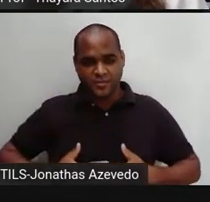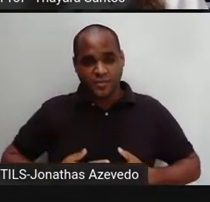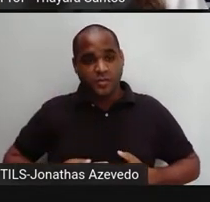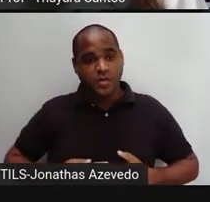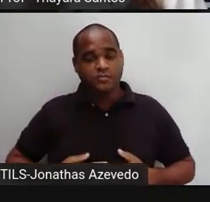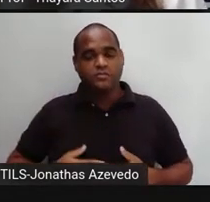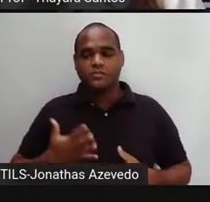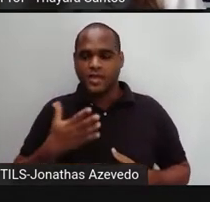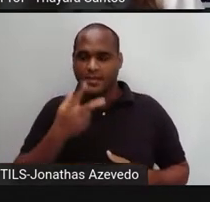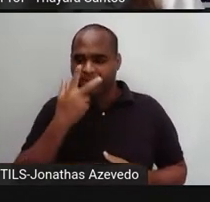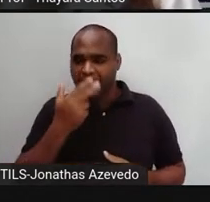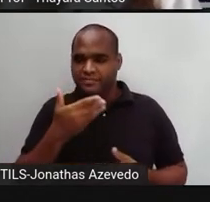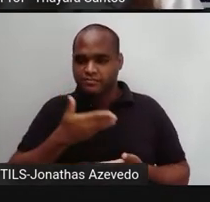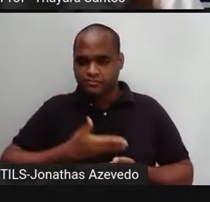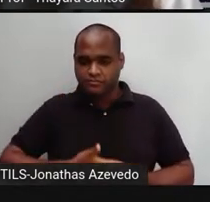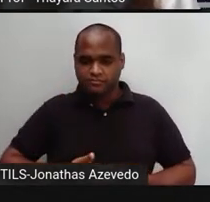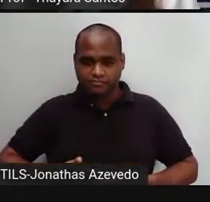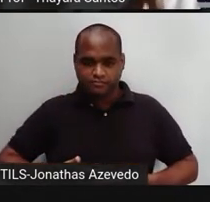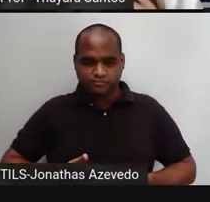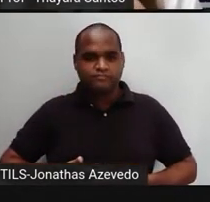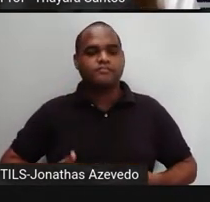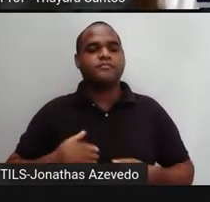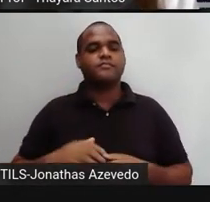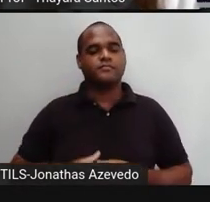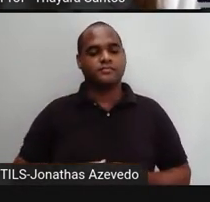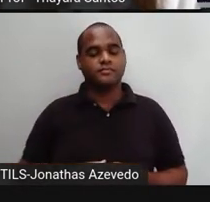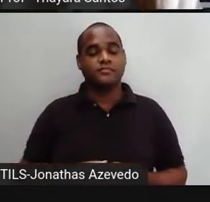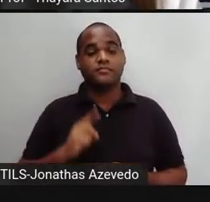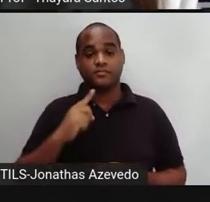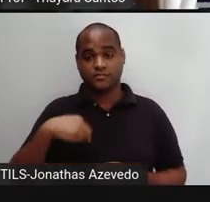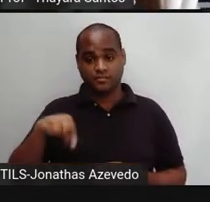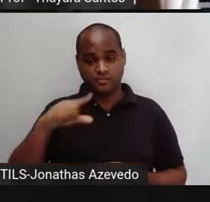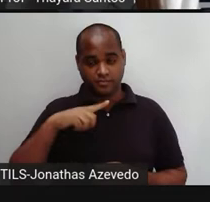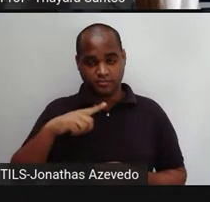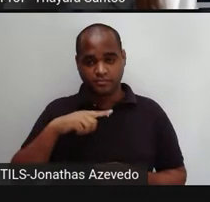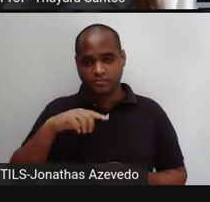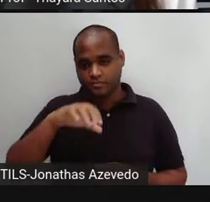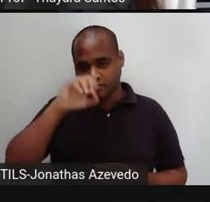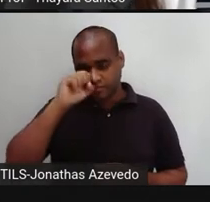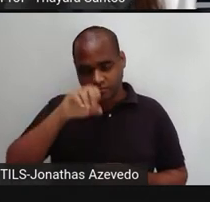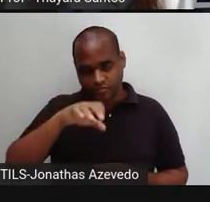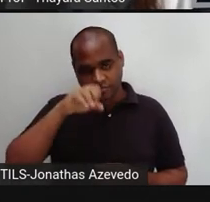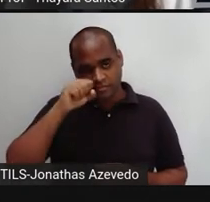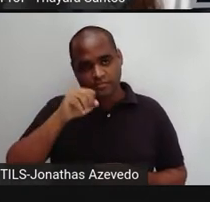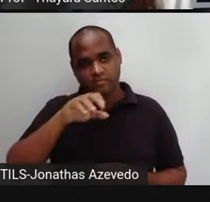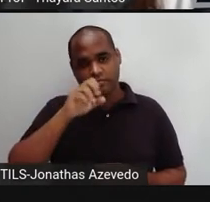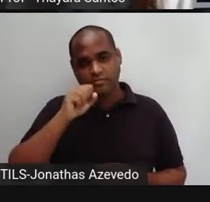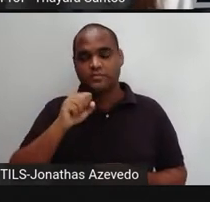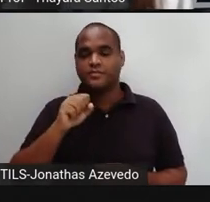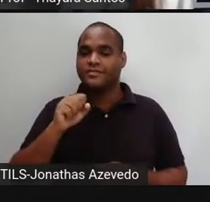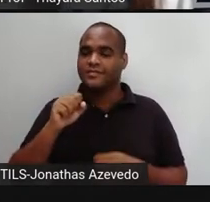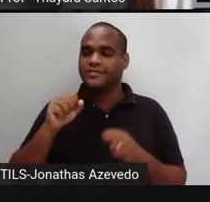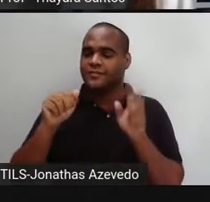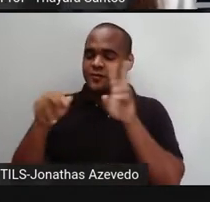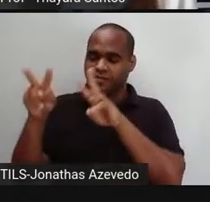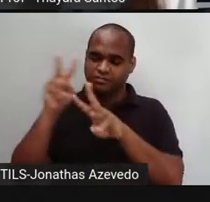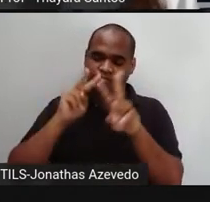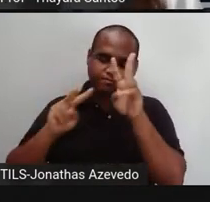fica aqui, ó, na base do nosso pulmão. Quando a gente inspira, ou seja, quando a gente bota o ar para dentro,